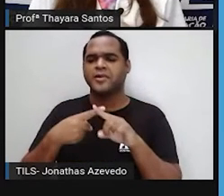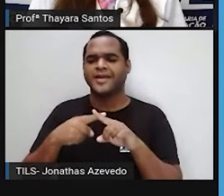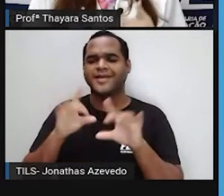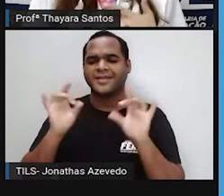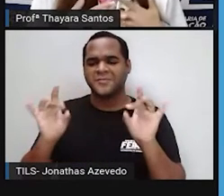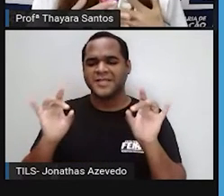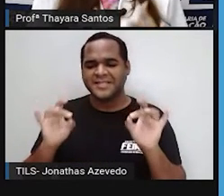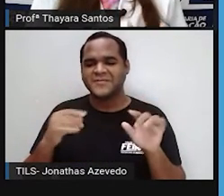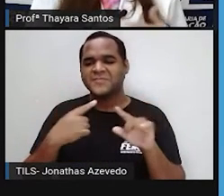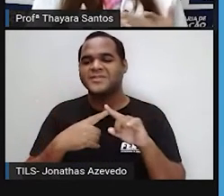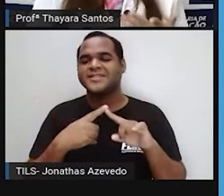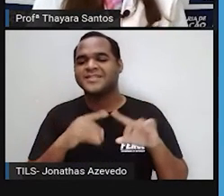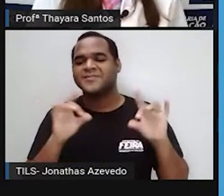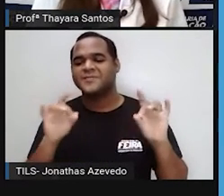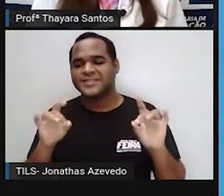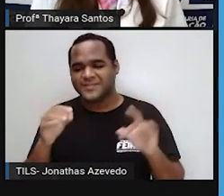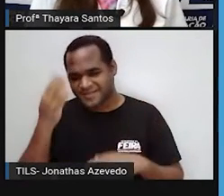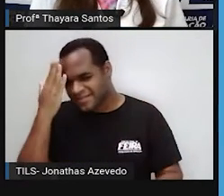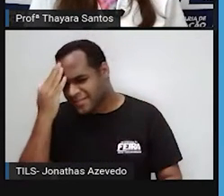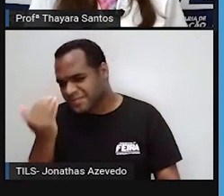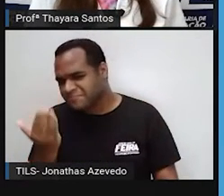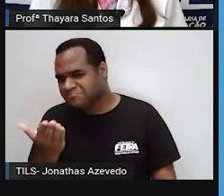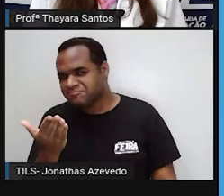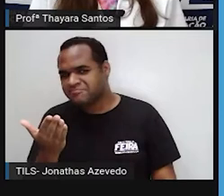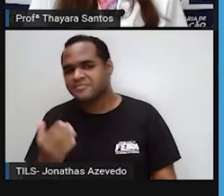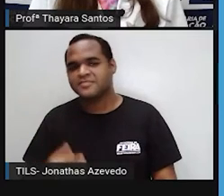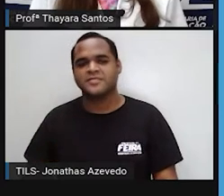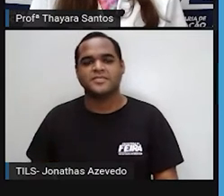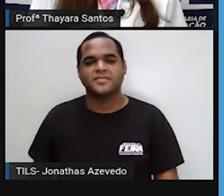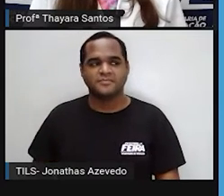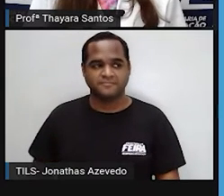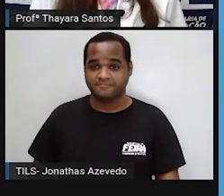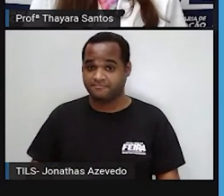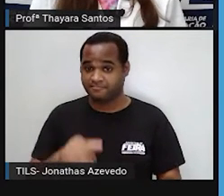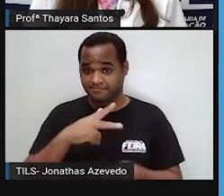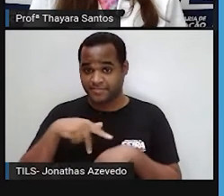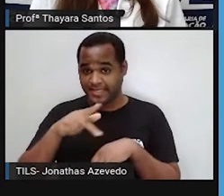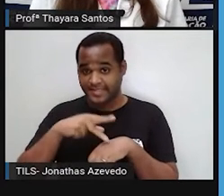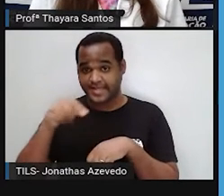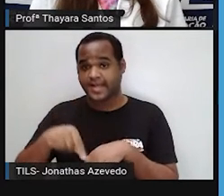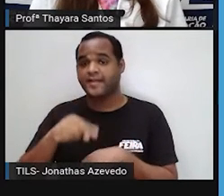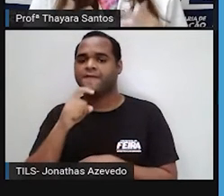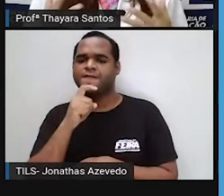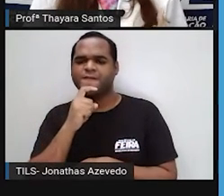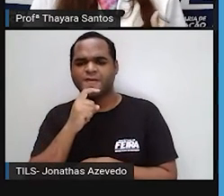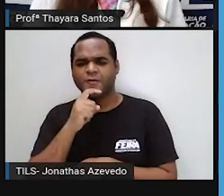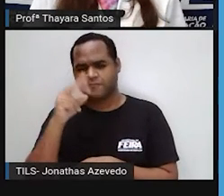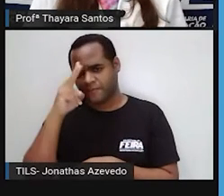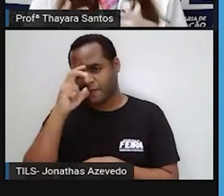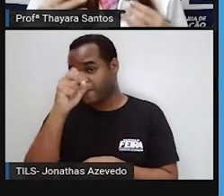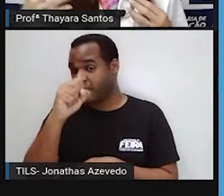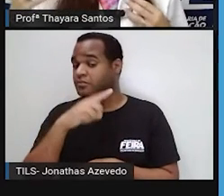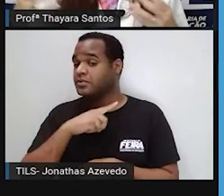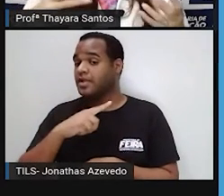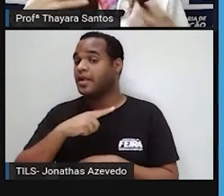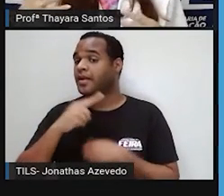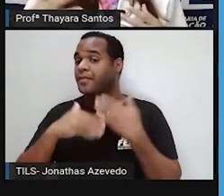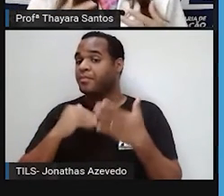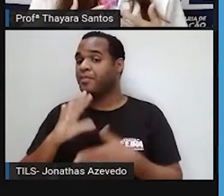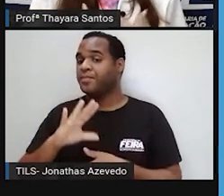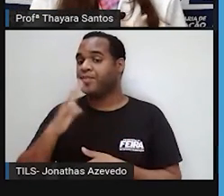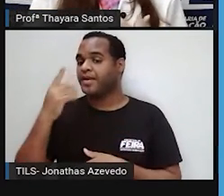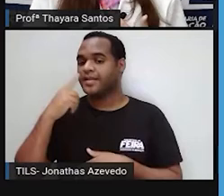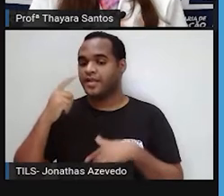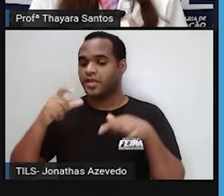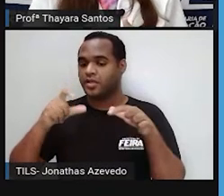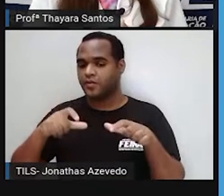especial e o que é que ele tem a ver com essa questão das mudanças climáticas? A Antártica é um ambiente que tem condições extremas. Ele fica localizado